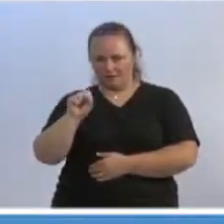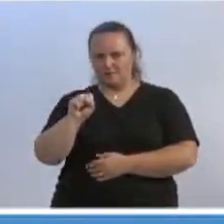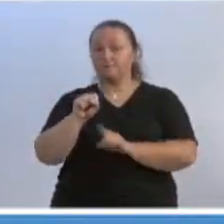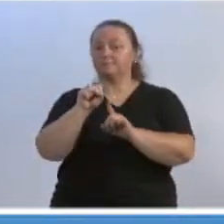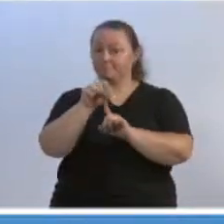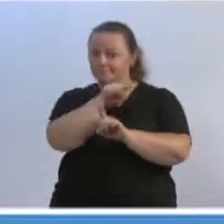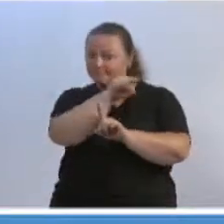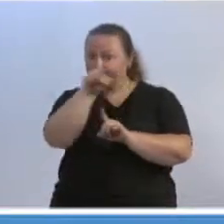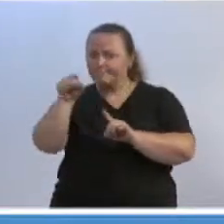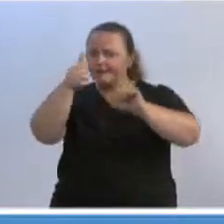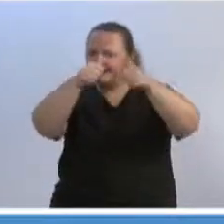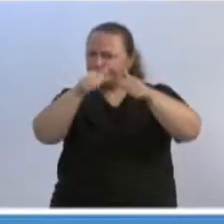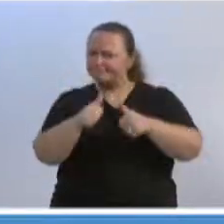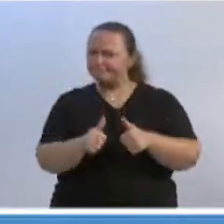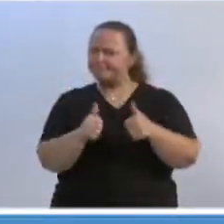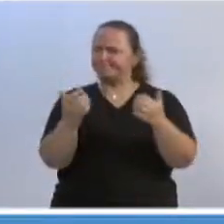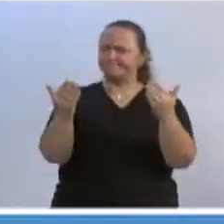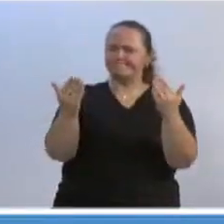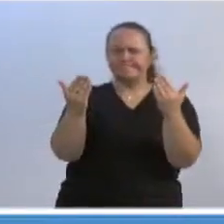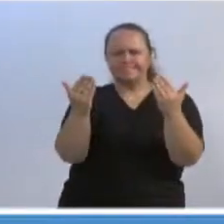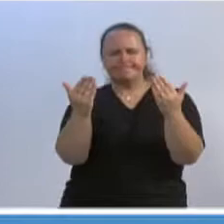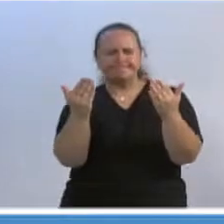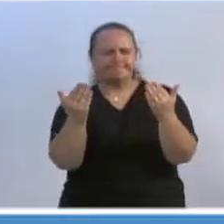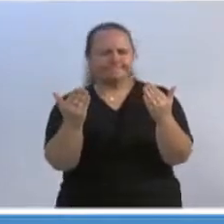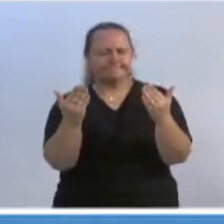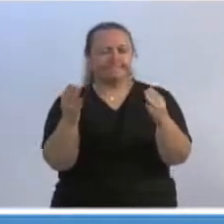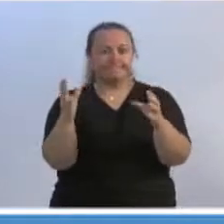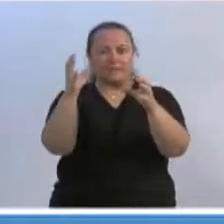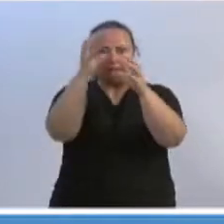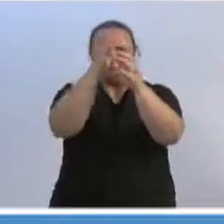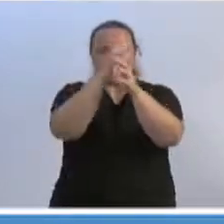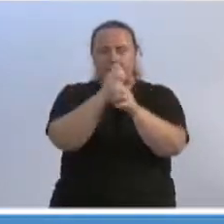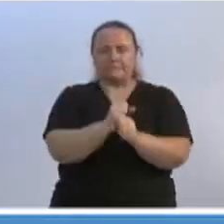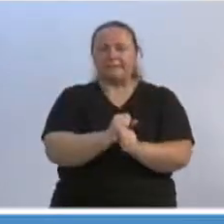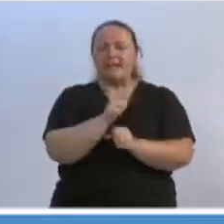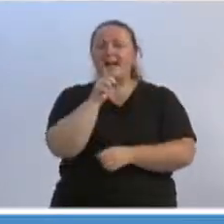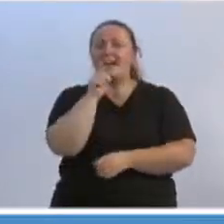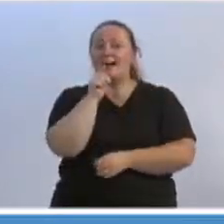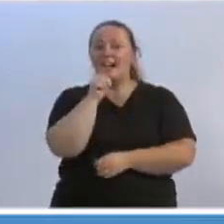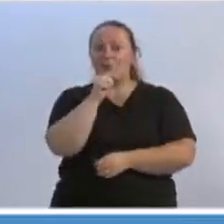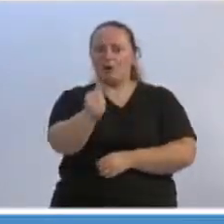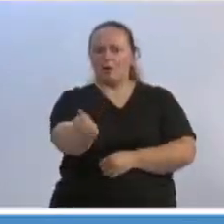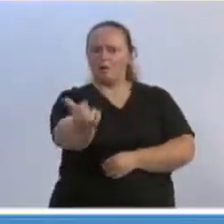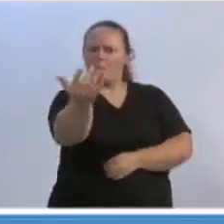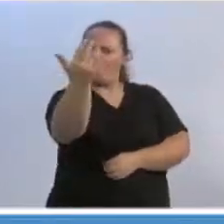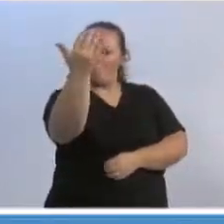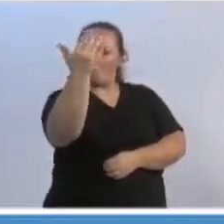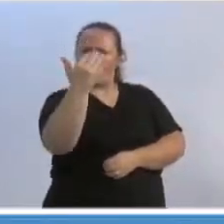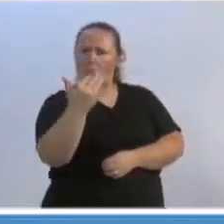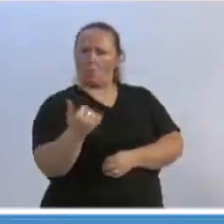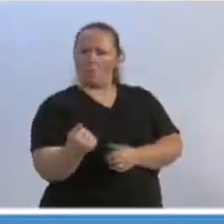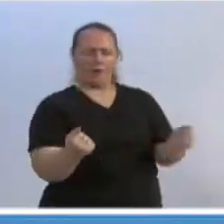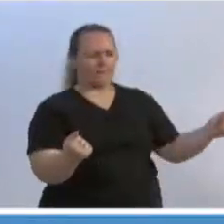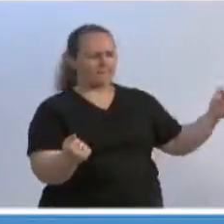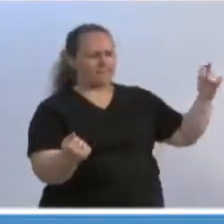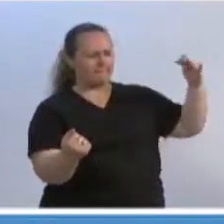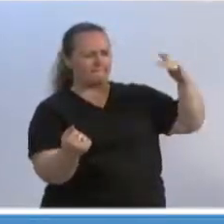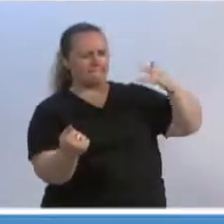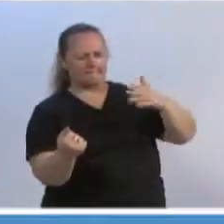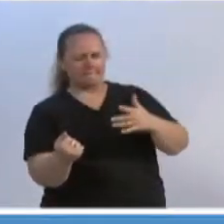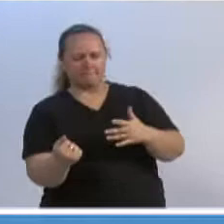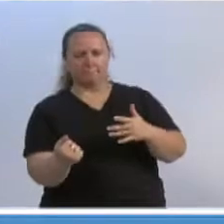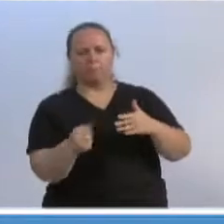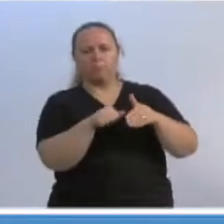analisem comigo. Toda a água, toda a água que desce em dias de chuvas, e lá de cima, mais essa aqui, se unem,